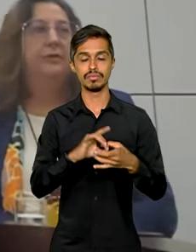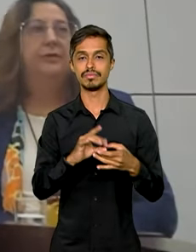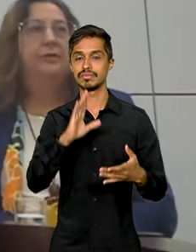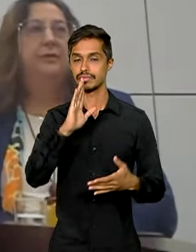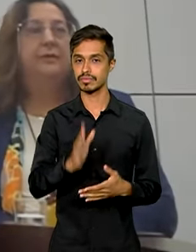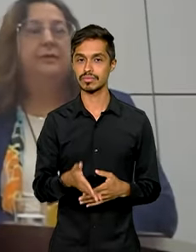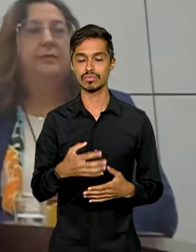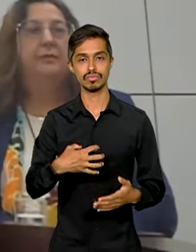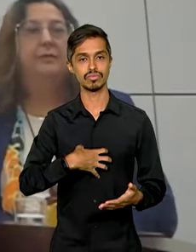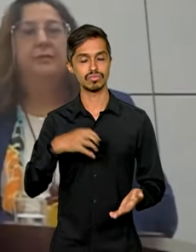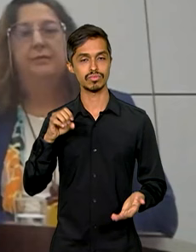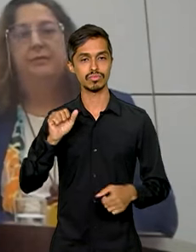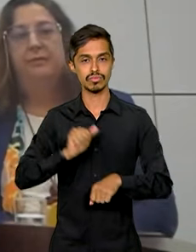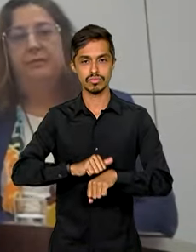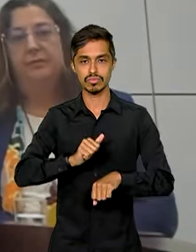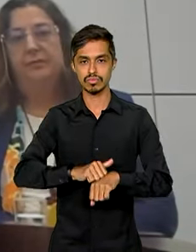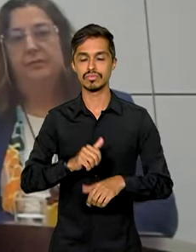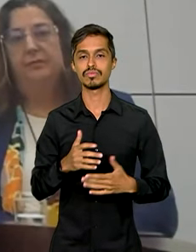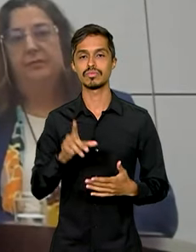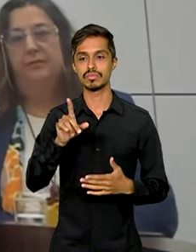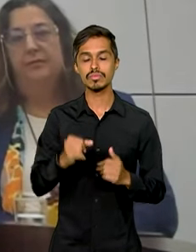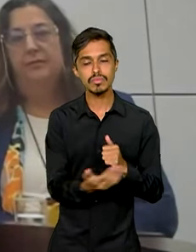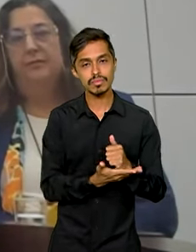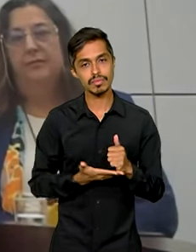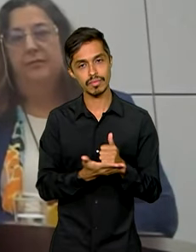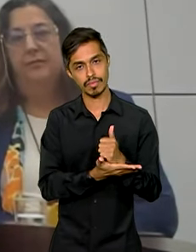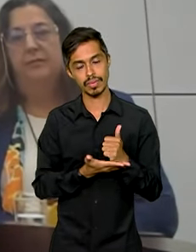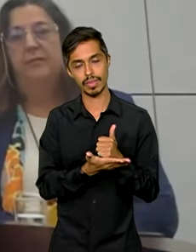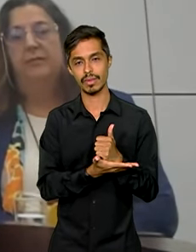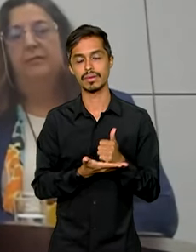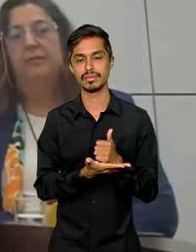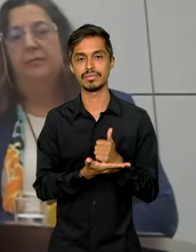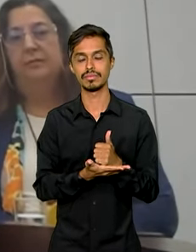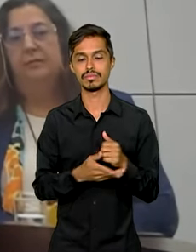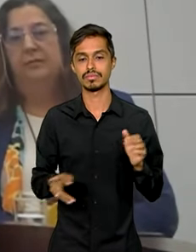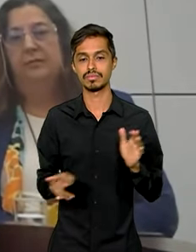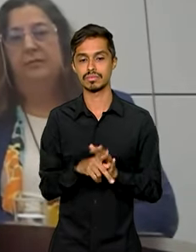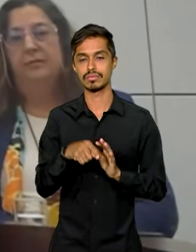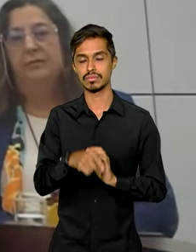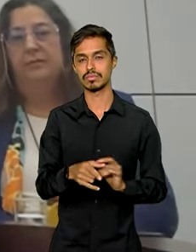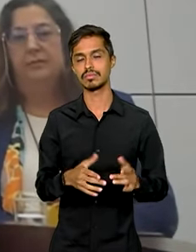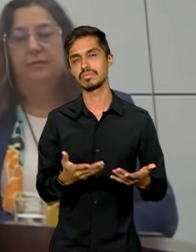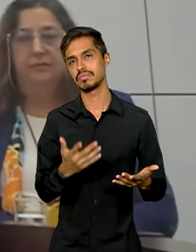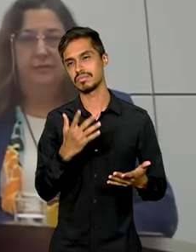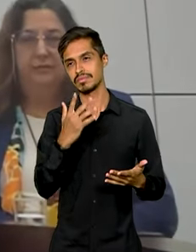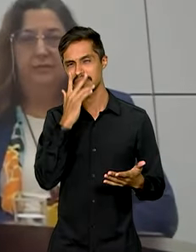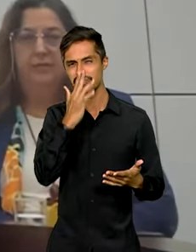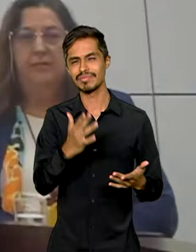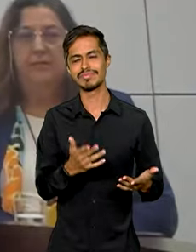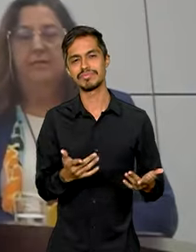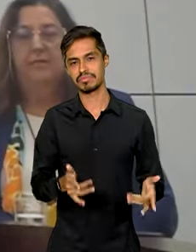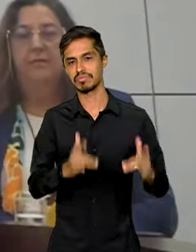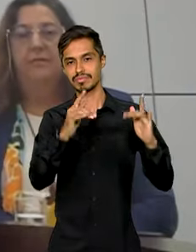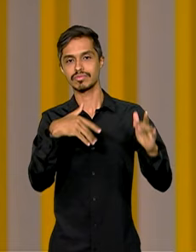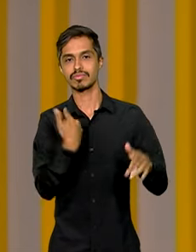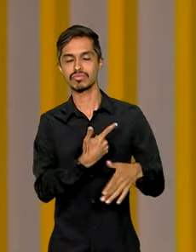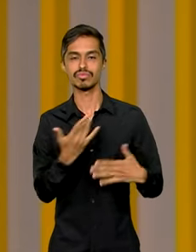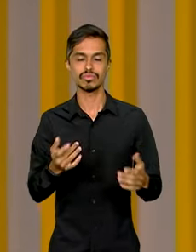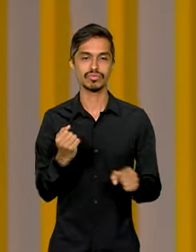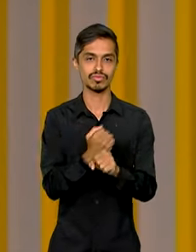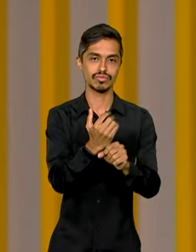concreta, é uma das vigas, eu diria, desse edifício que nós estamos construindo.